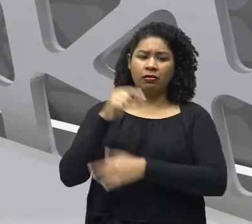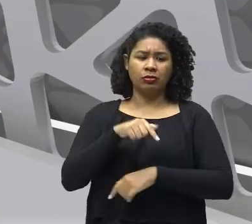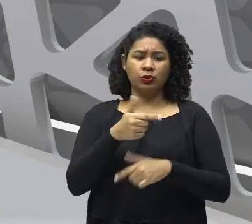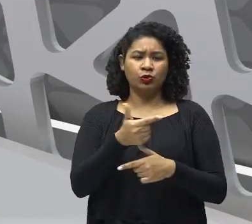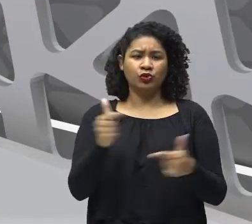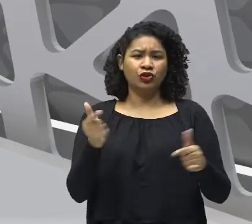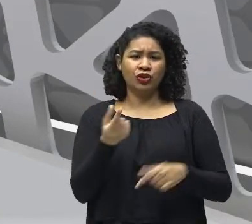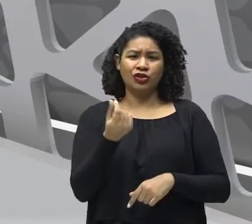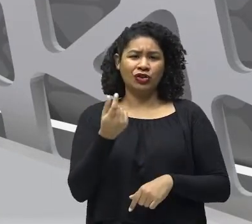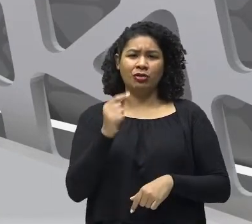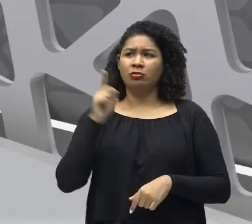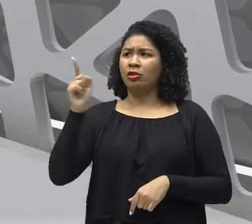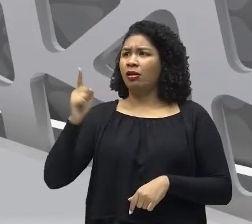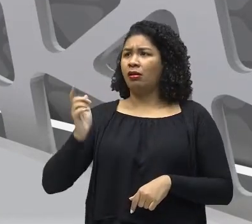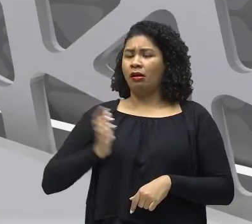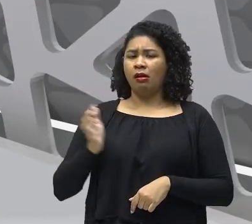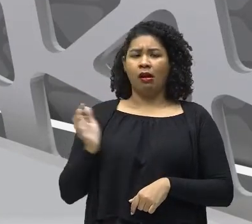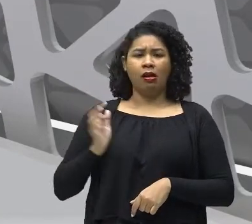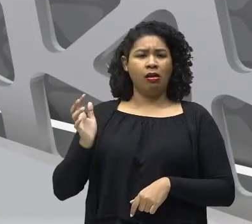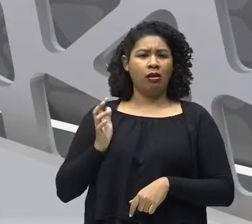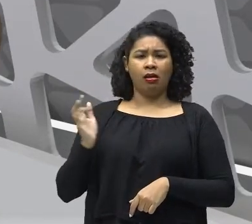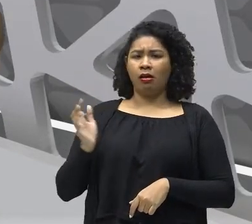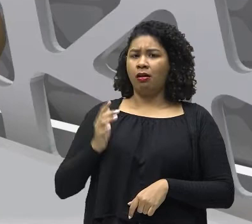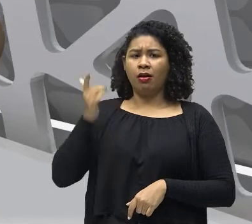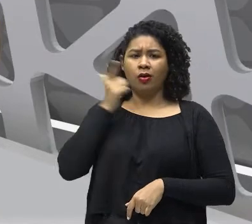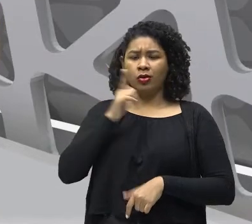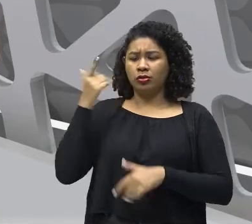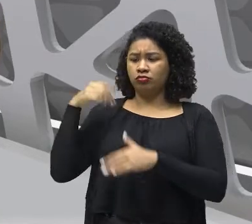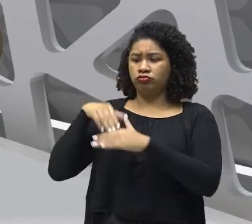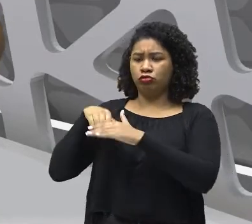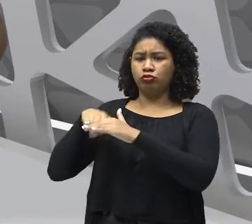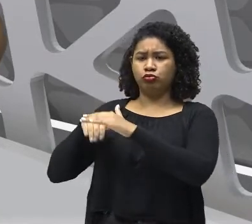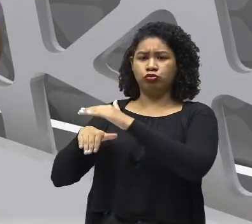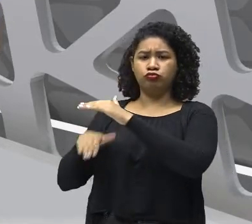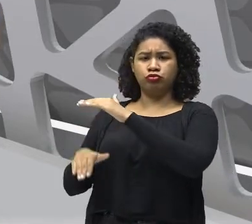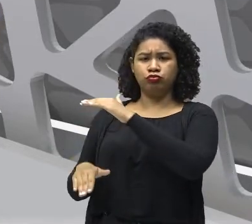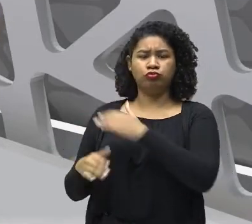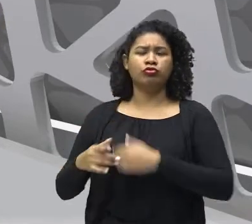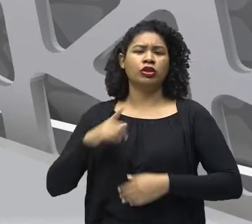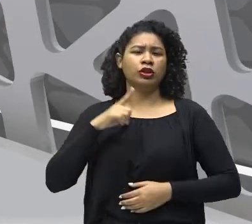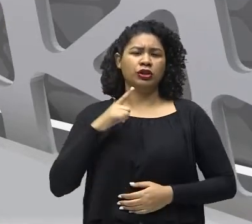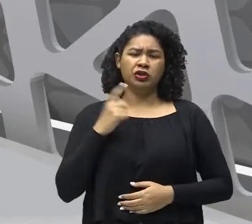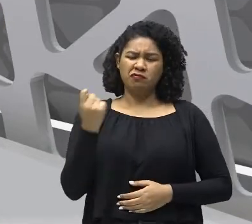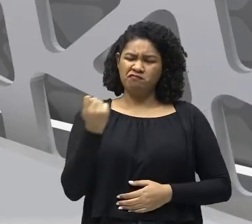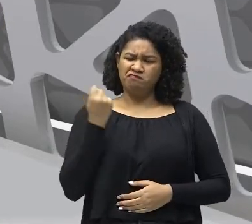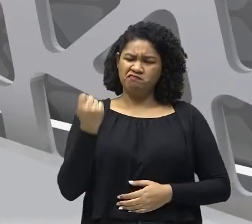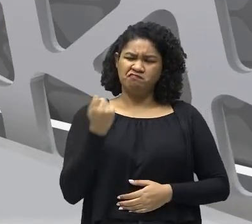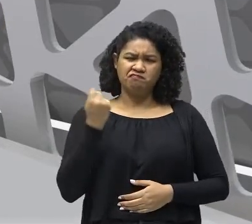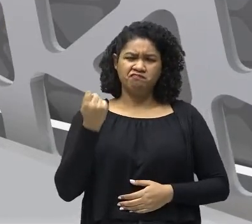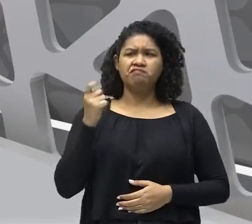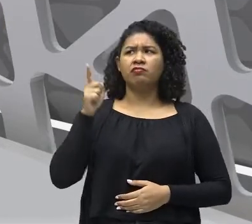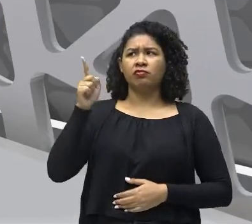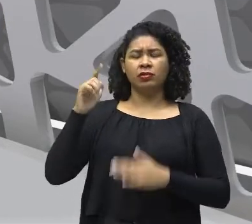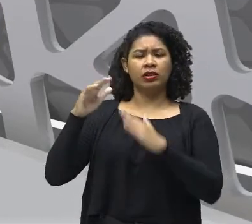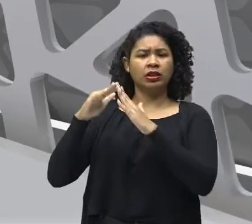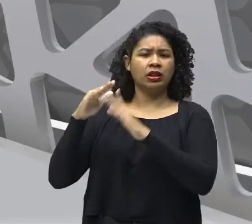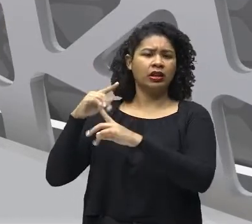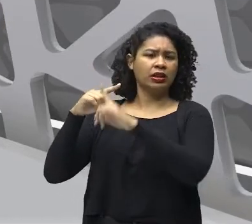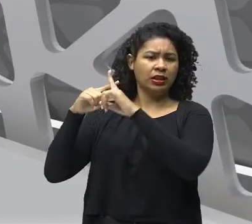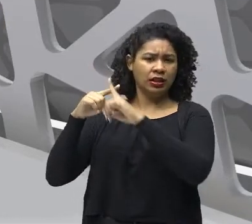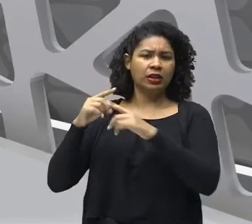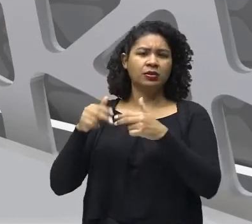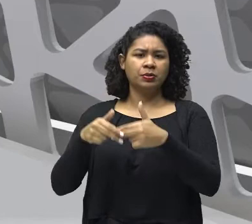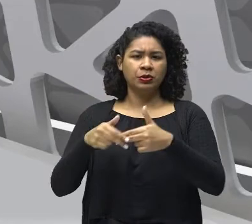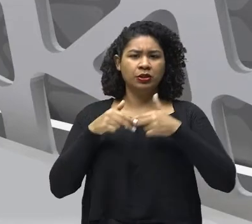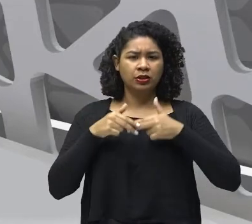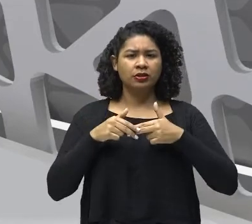para que a Igreja cada vez mais enriquecesse. Enriquecesse os crimes de simonia, de usura e todas as outras formas possíveis, né? De viver uma vida